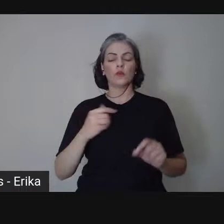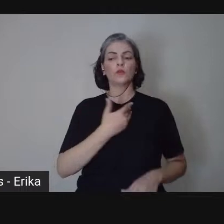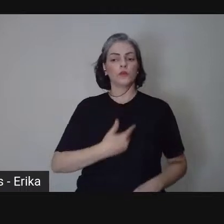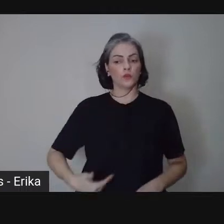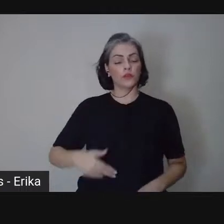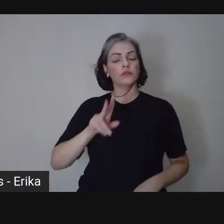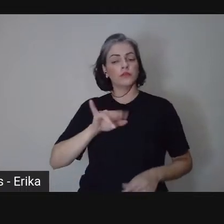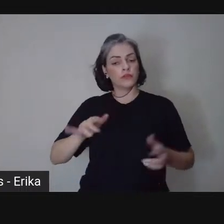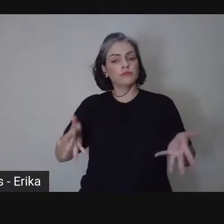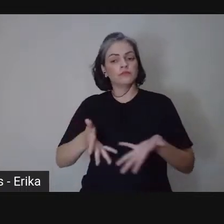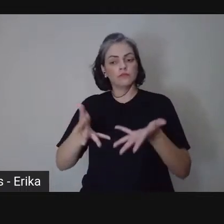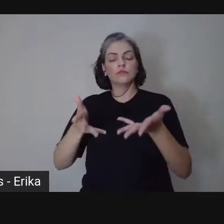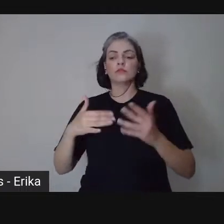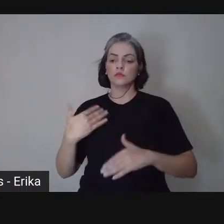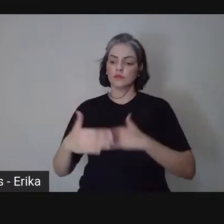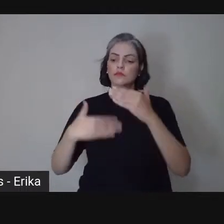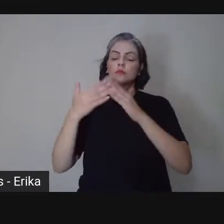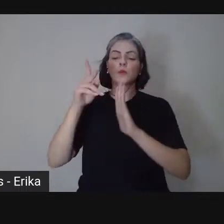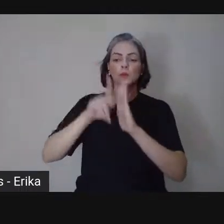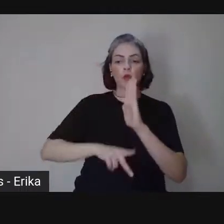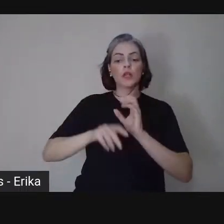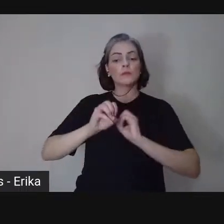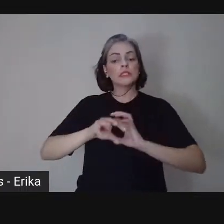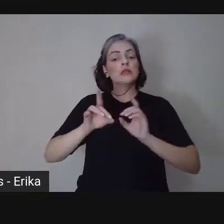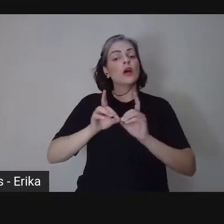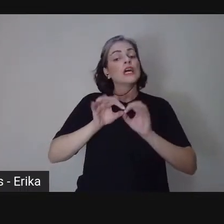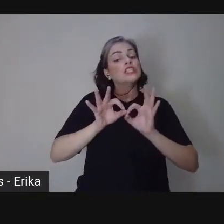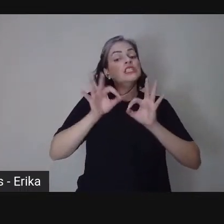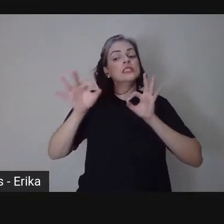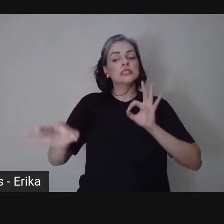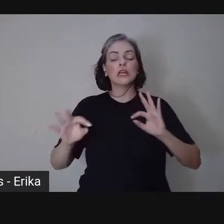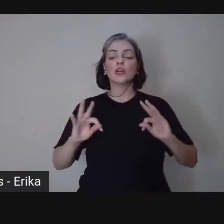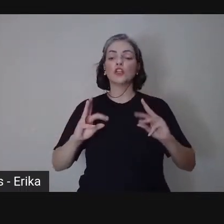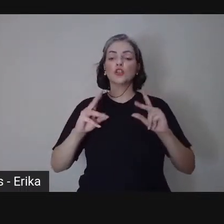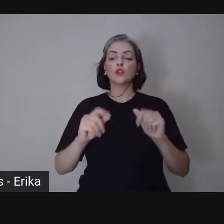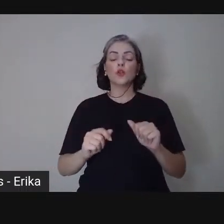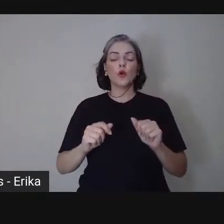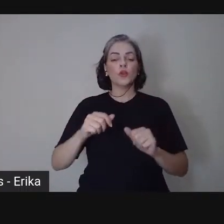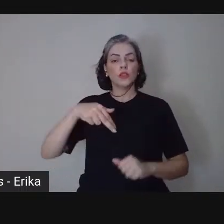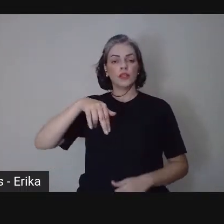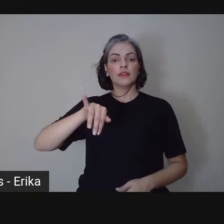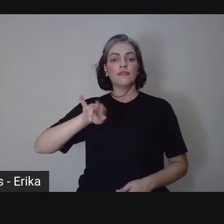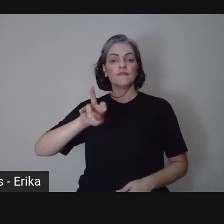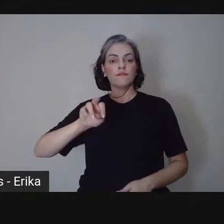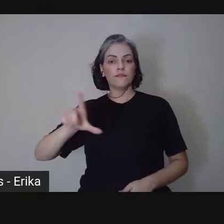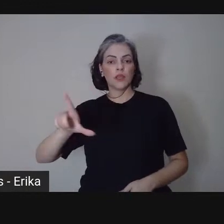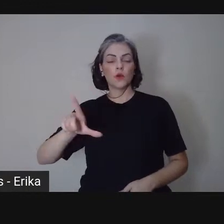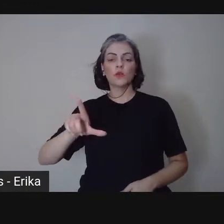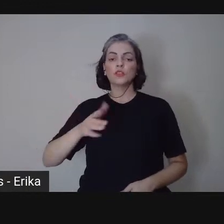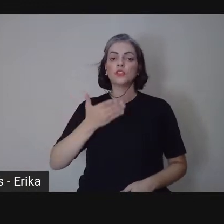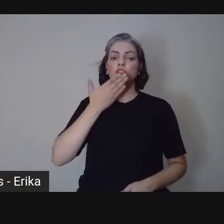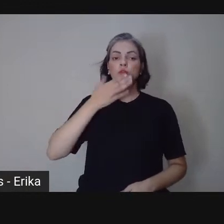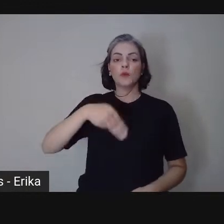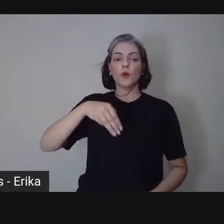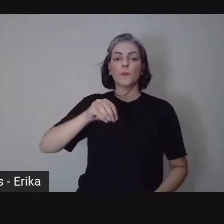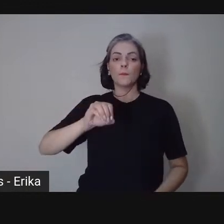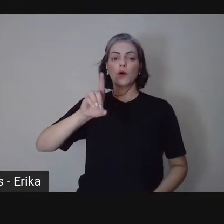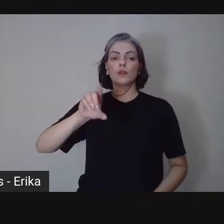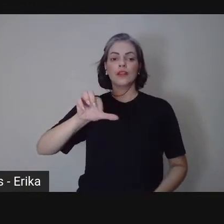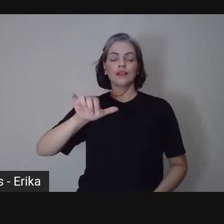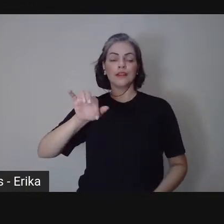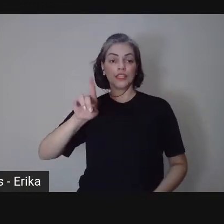desenvolvimento e a vinculação de programas de ensino à distância em todos os níveis e modalidades de ensino e de educação